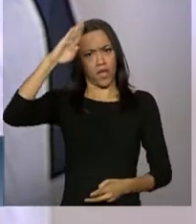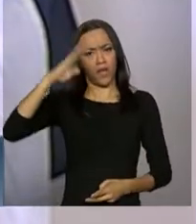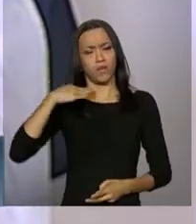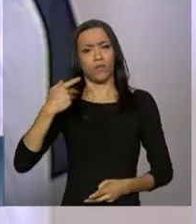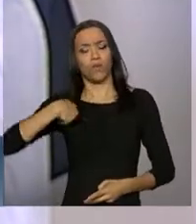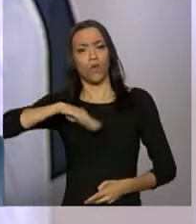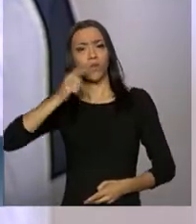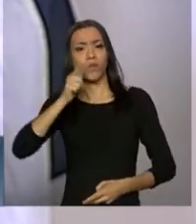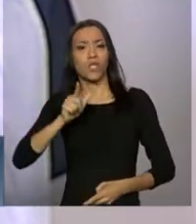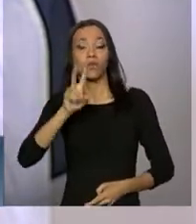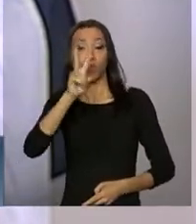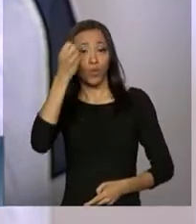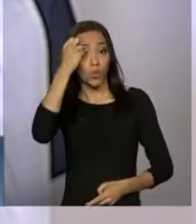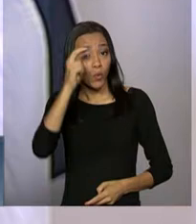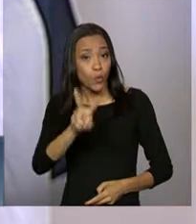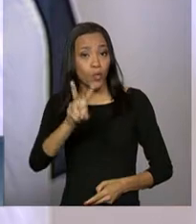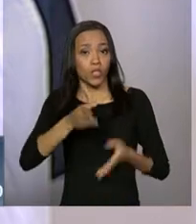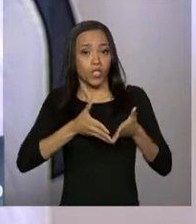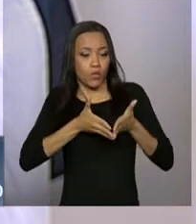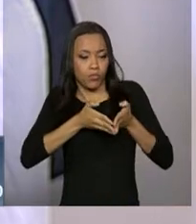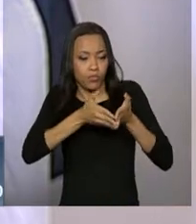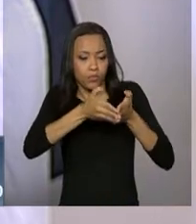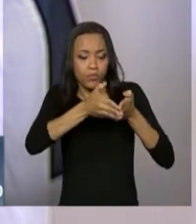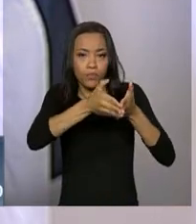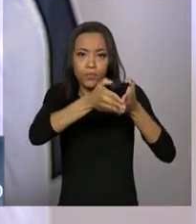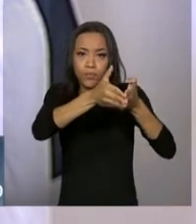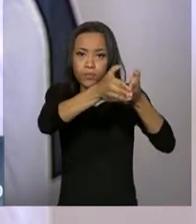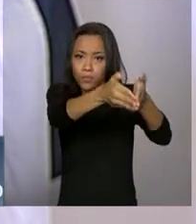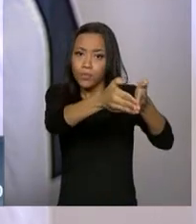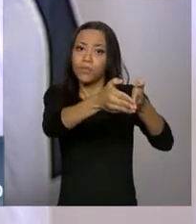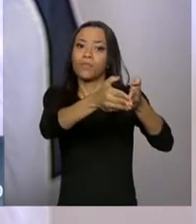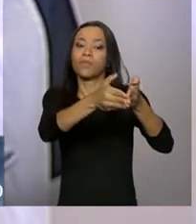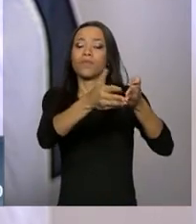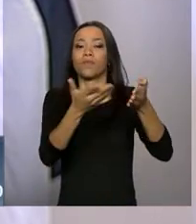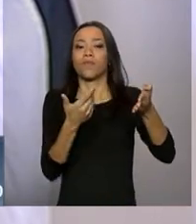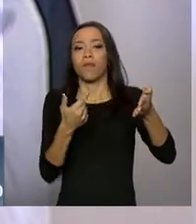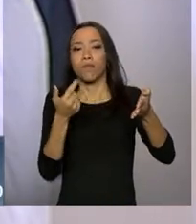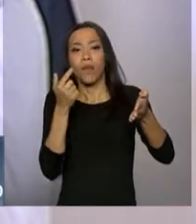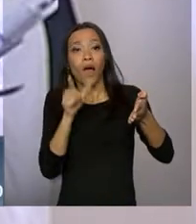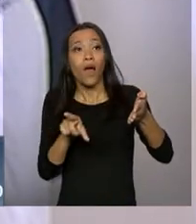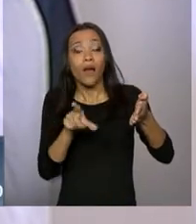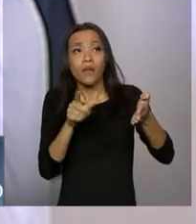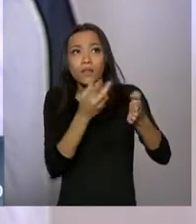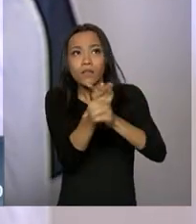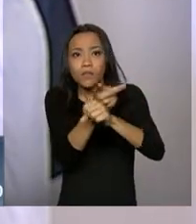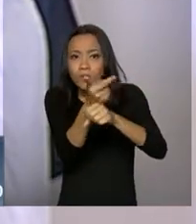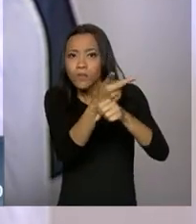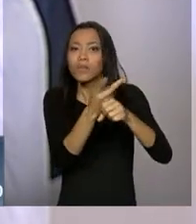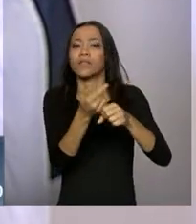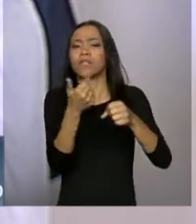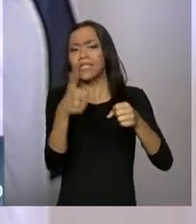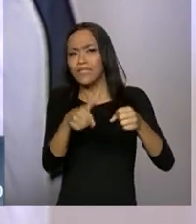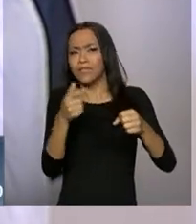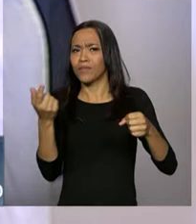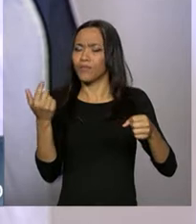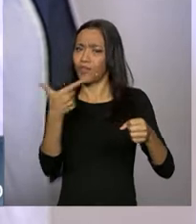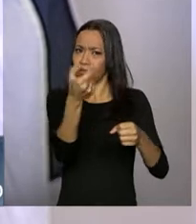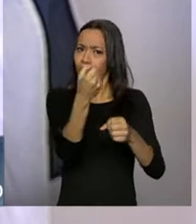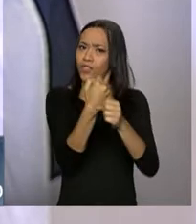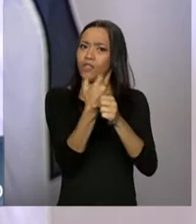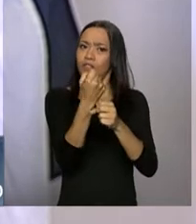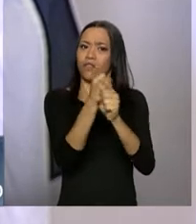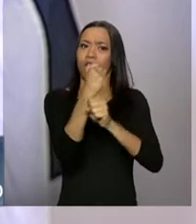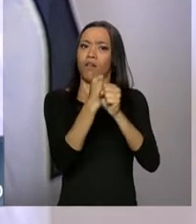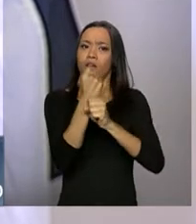barco para chegar em Santa Isabel do Rio Negro. Então, temos condições hoje, repito, fruto de todo esse trabalho que essa turma começou há 20 anos,